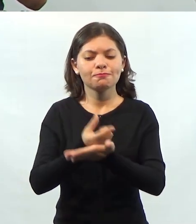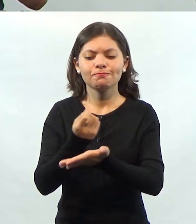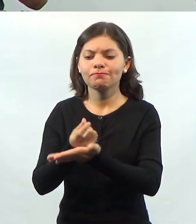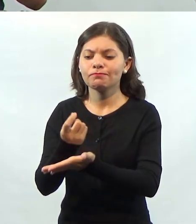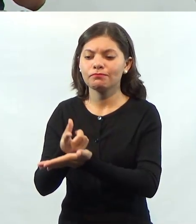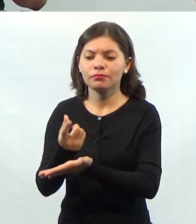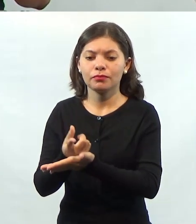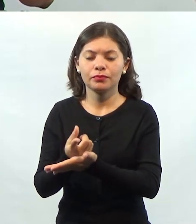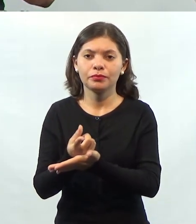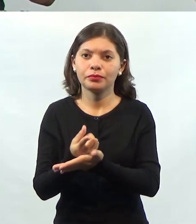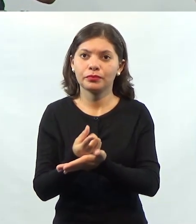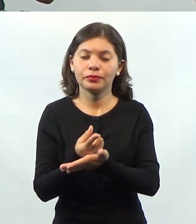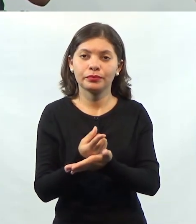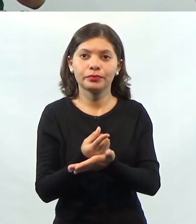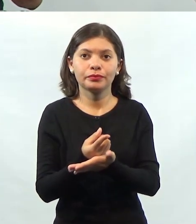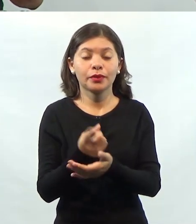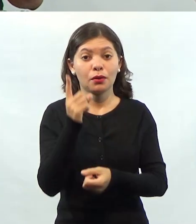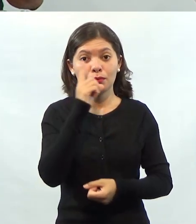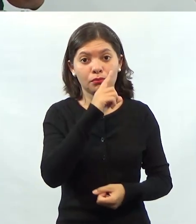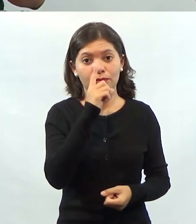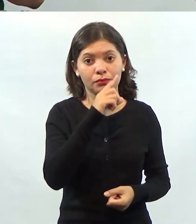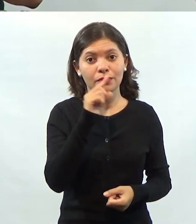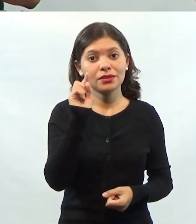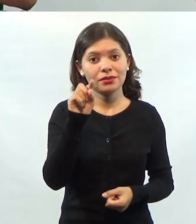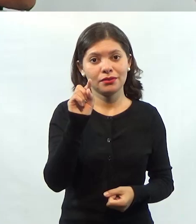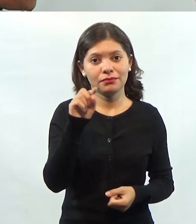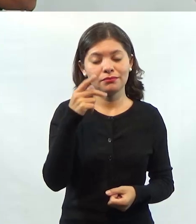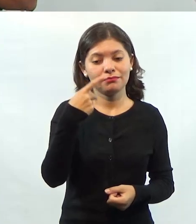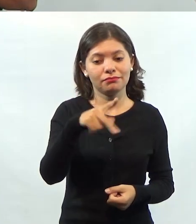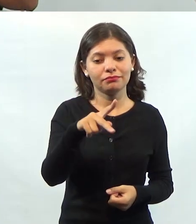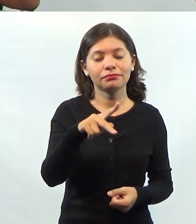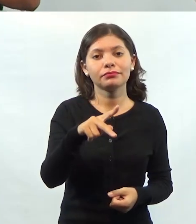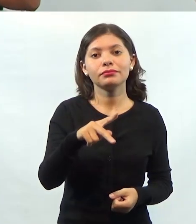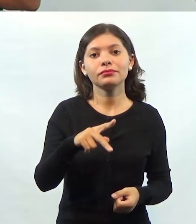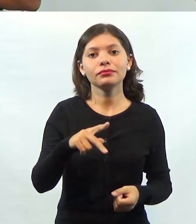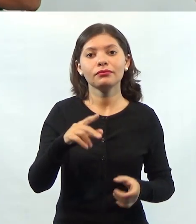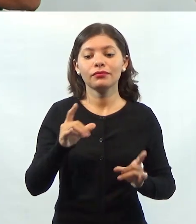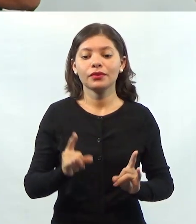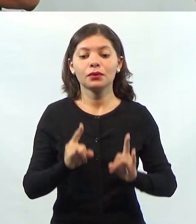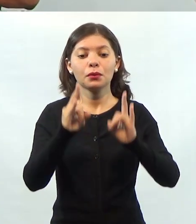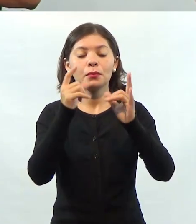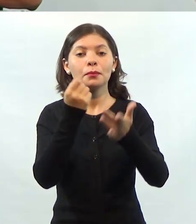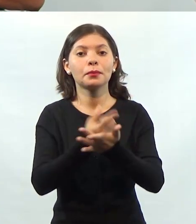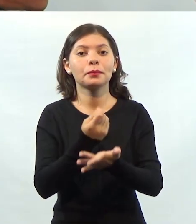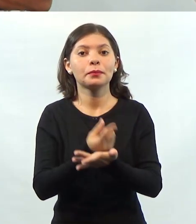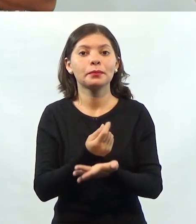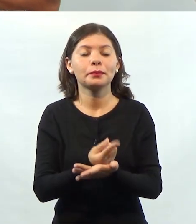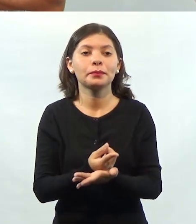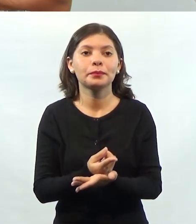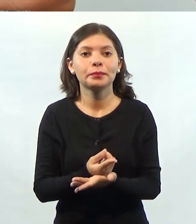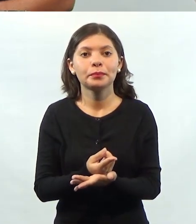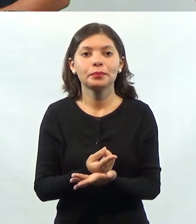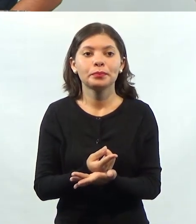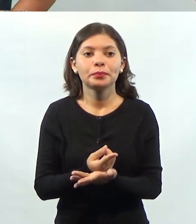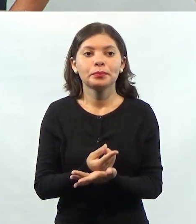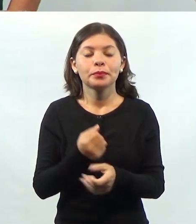o risco da obra é seu. Já quando você compra apartamento, o risco da obra é da construtora.